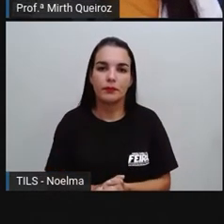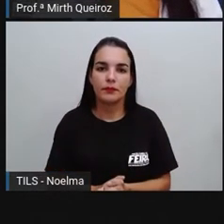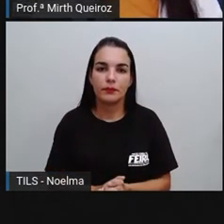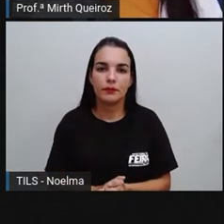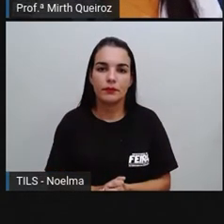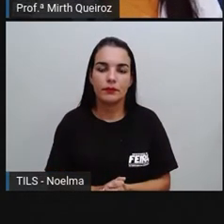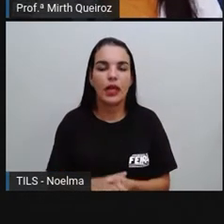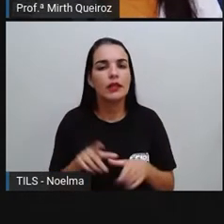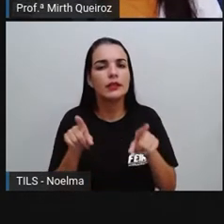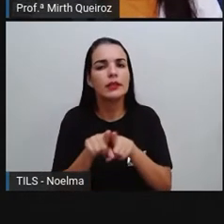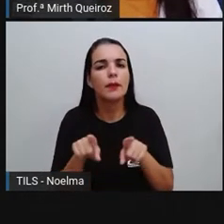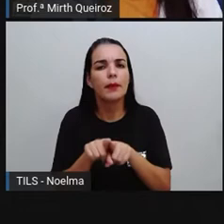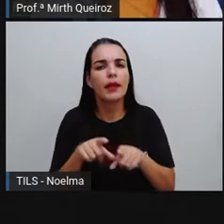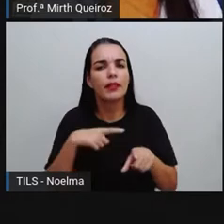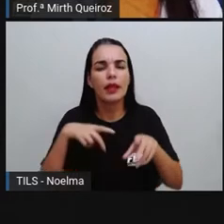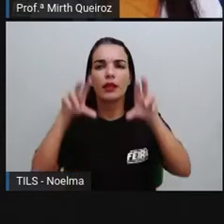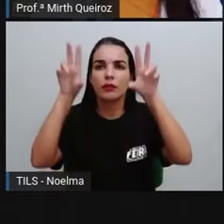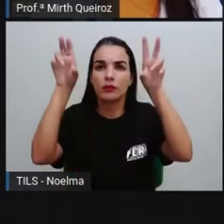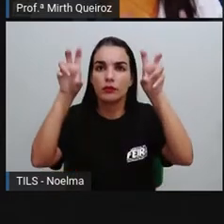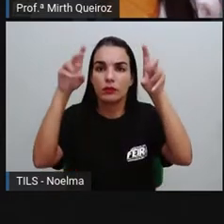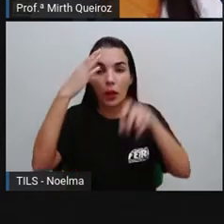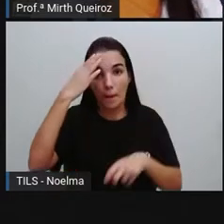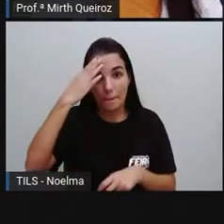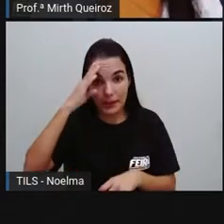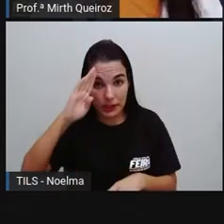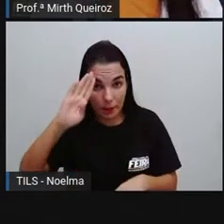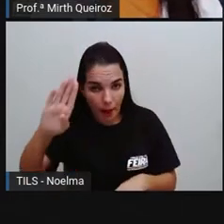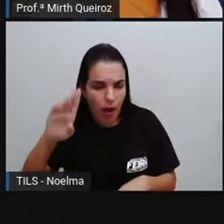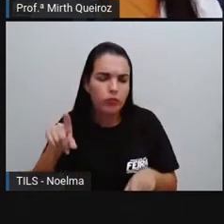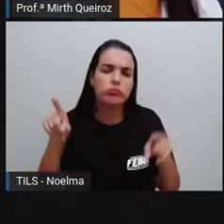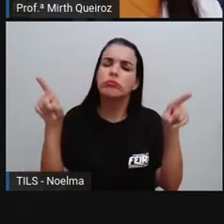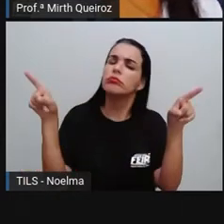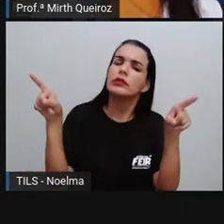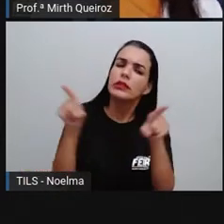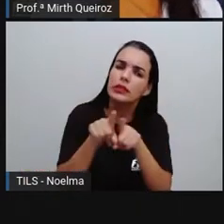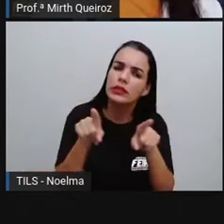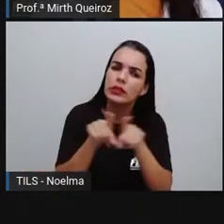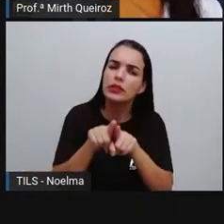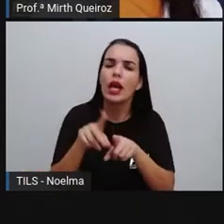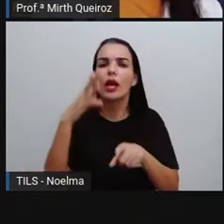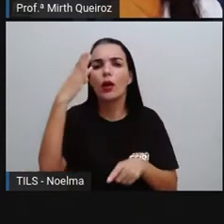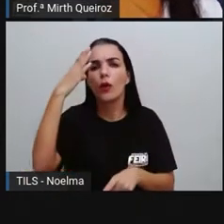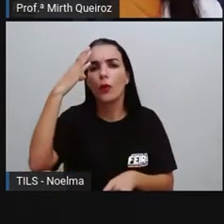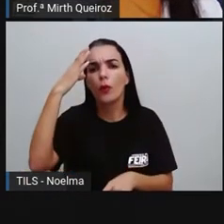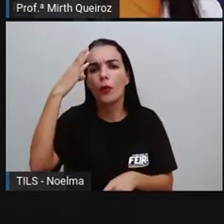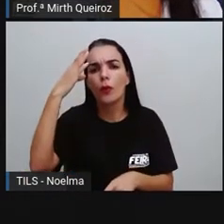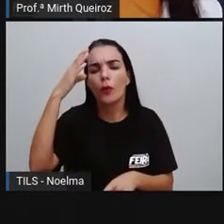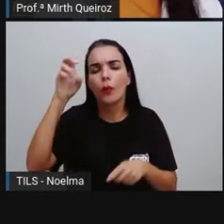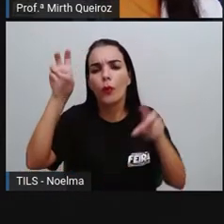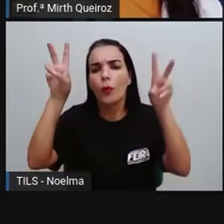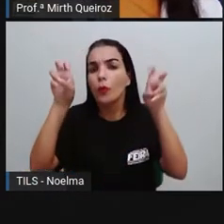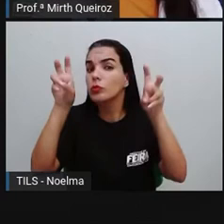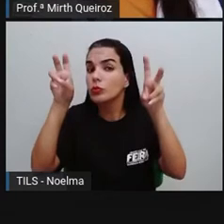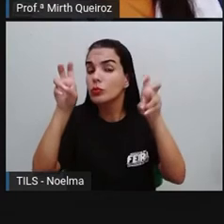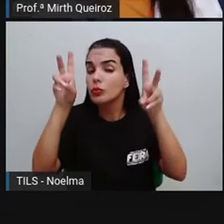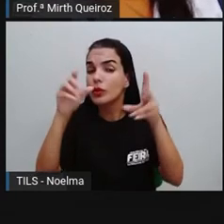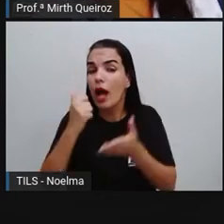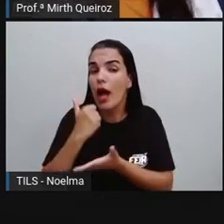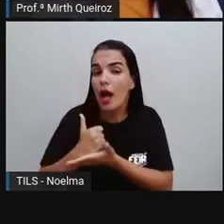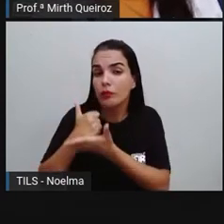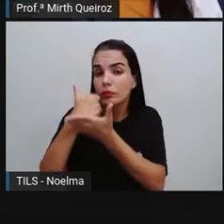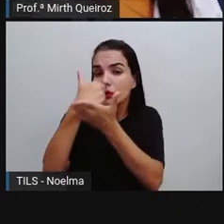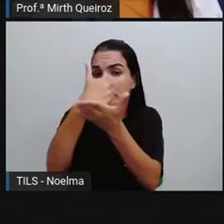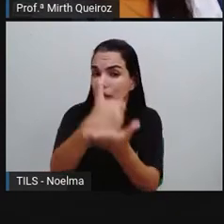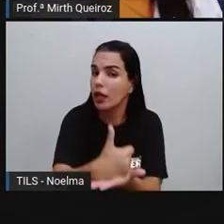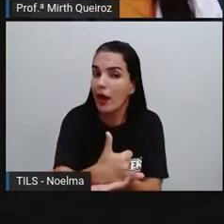Além da manchete, né? Que é o título aí, a gente tem um título auxiliar que pode apresentar